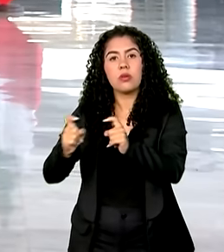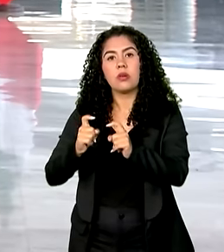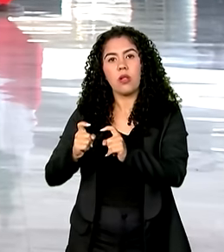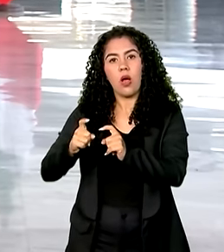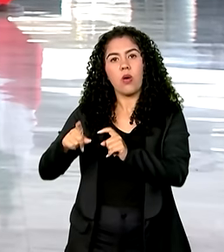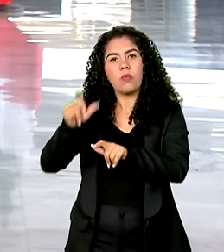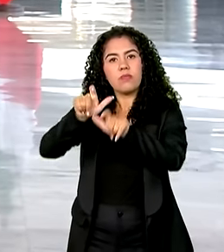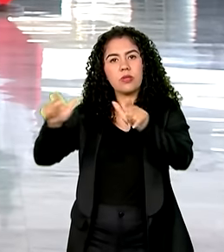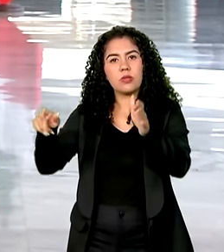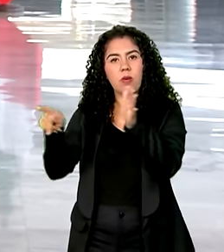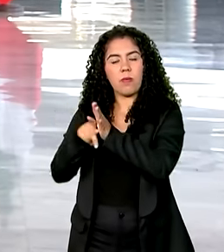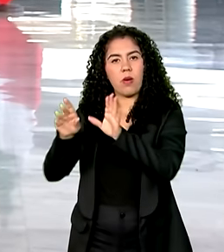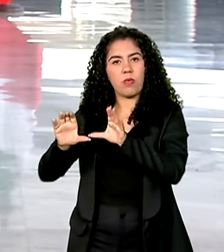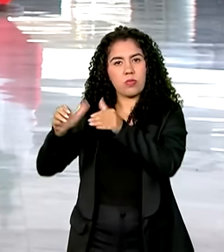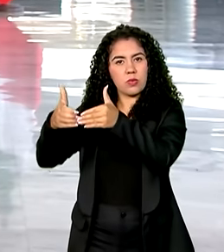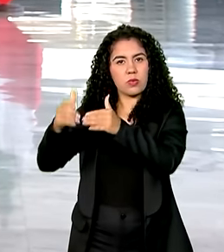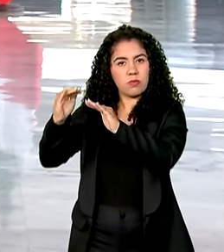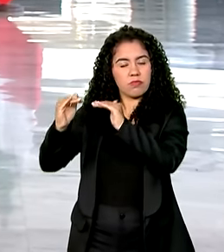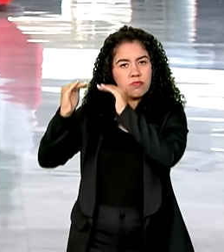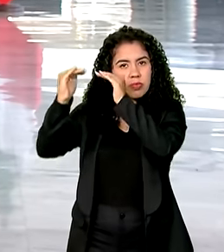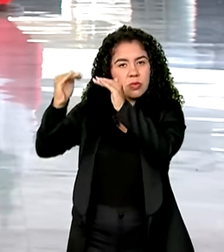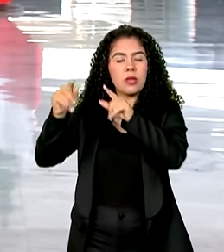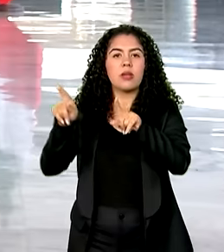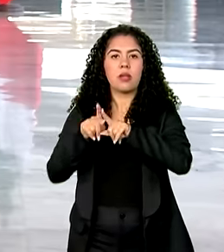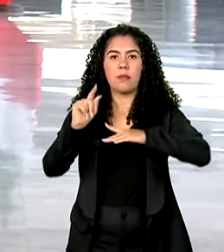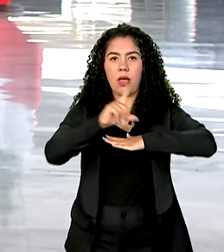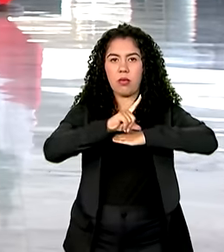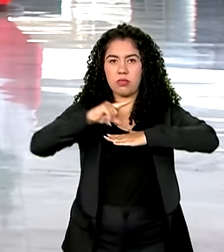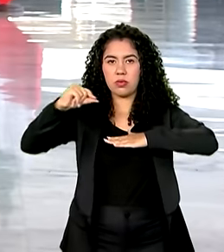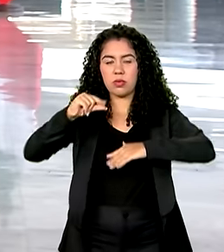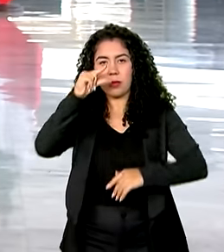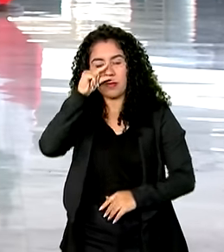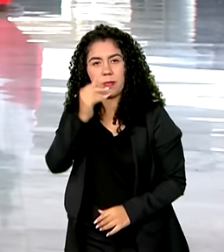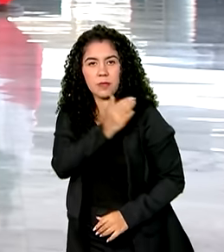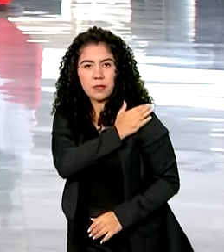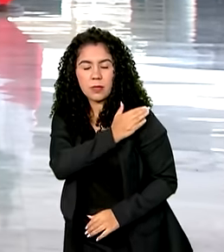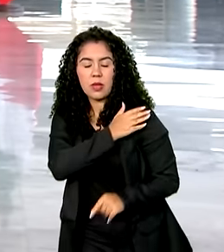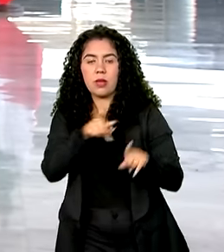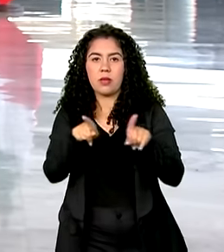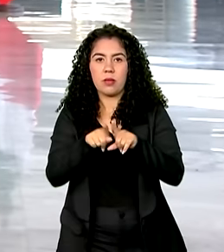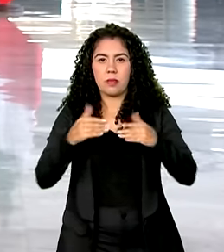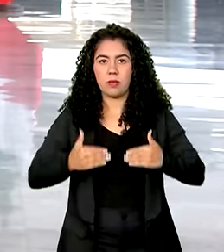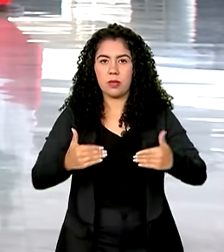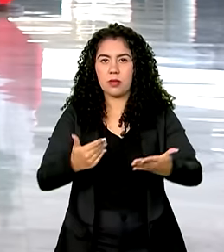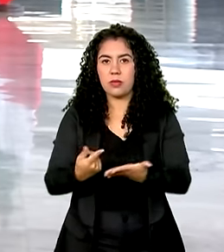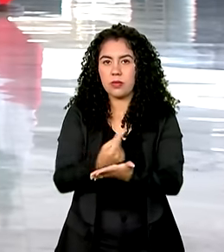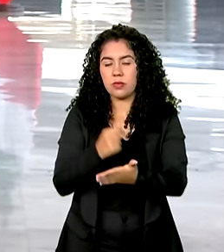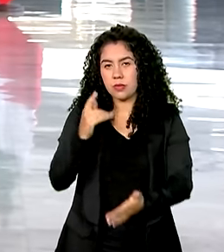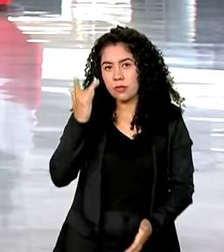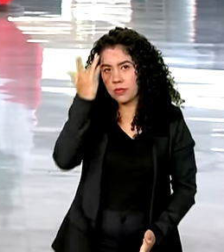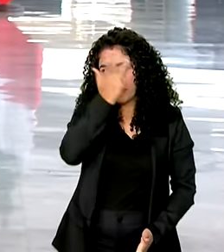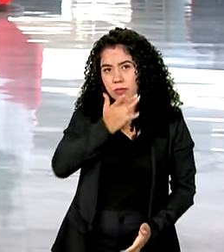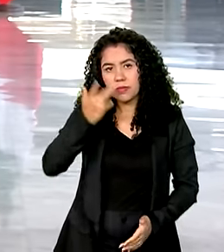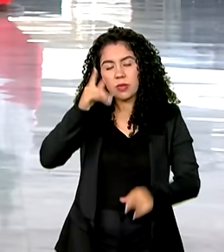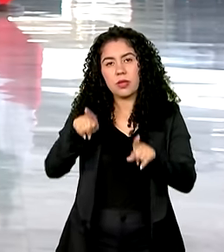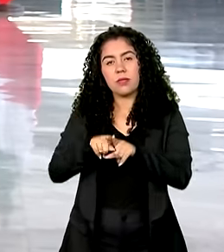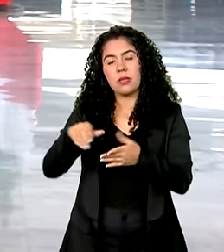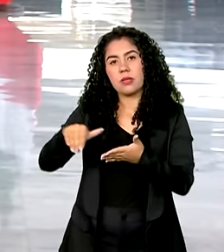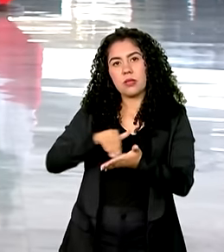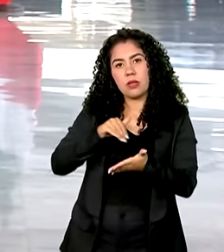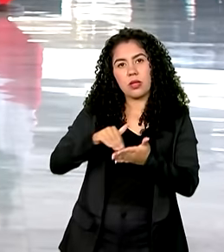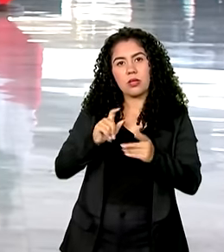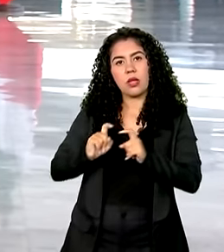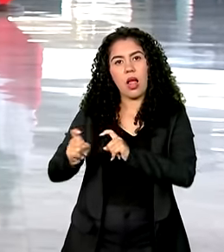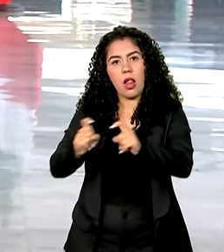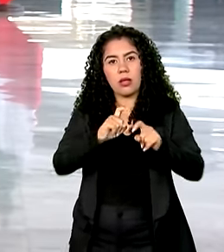governo, entre eles os ministros da Casa Civil, Rui Costa, da Fazenda, Fernando Haddad e da Secretaria de Relações Institucionais,